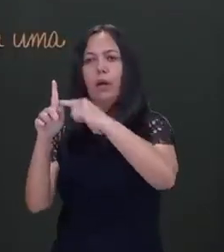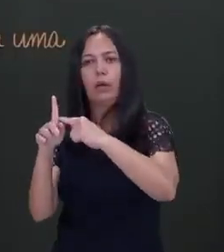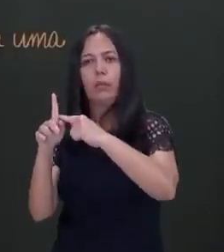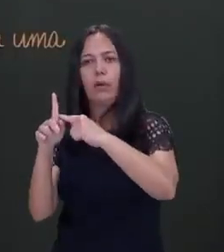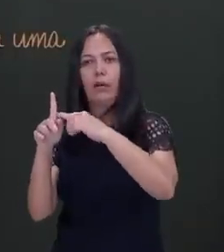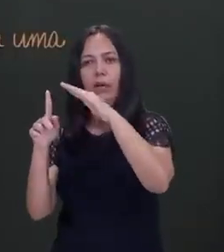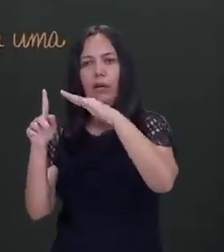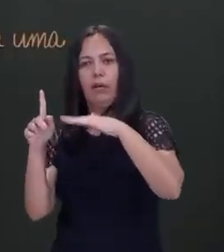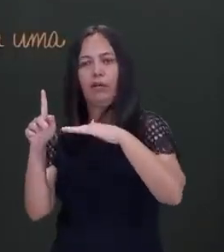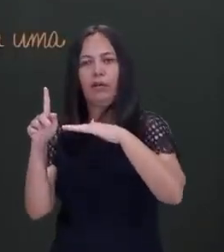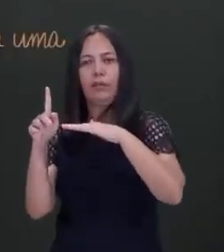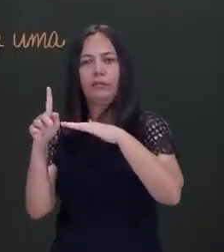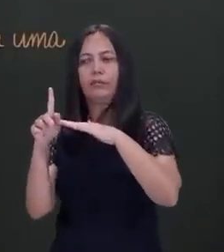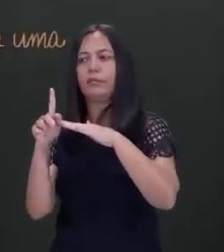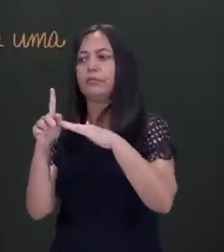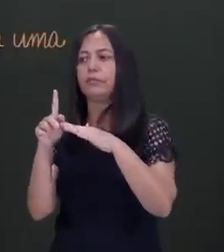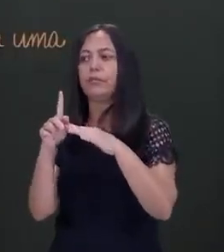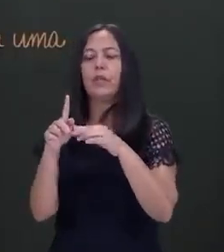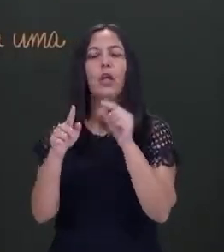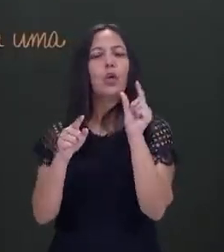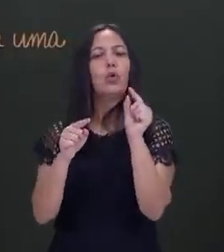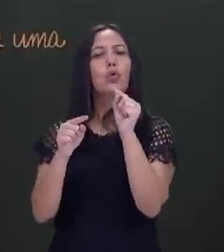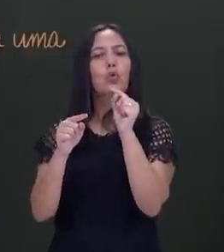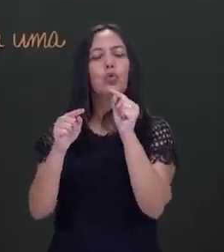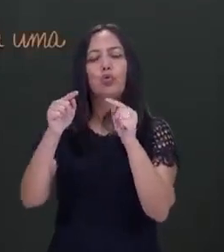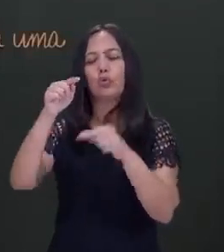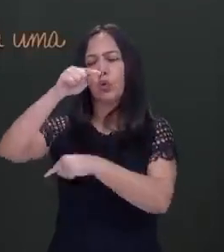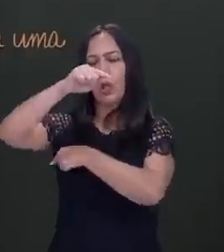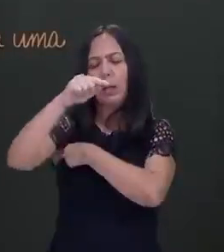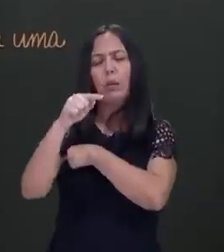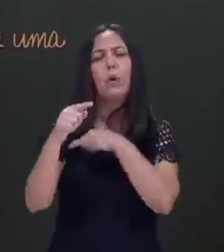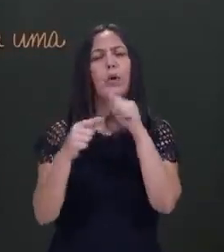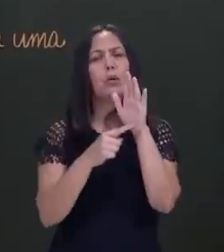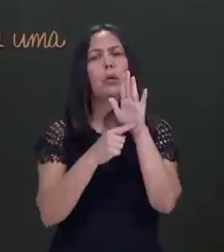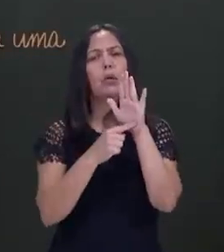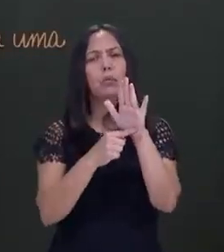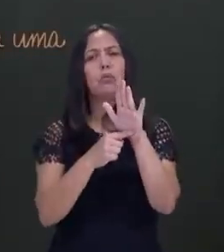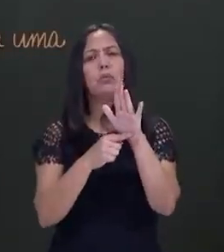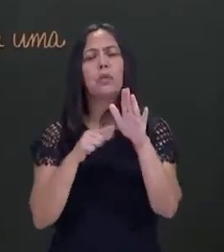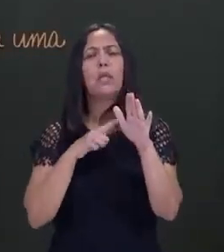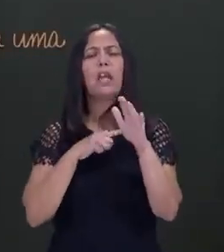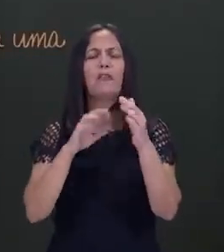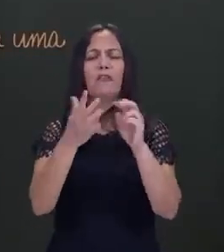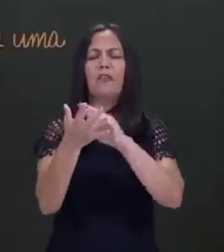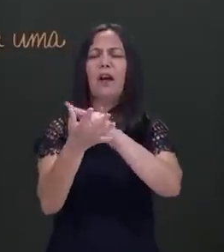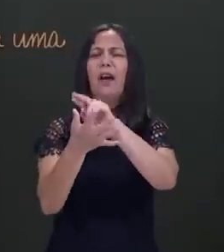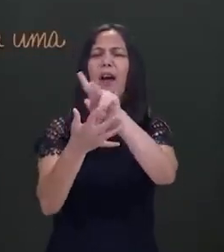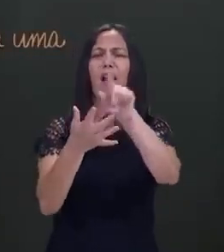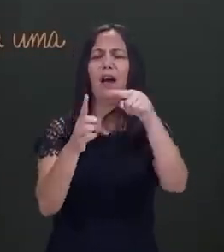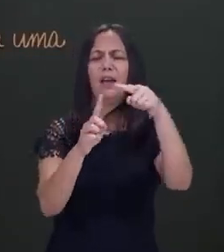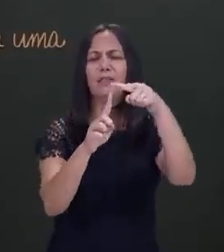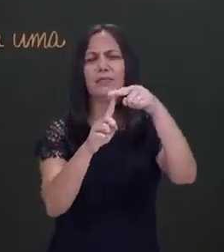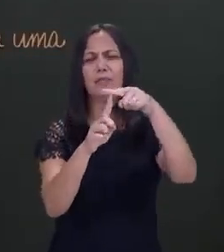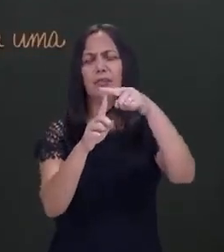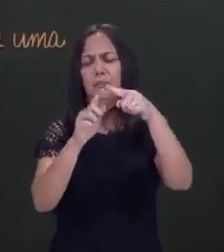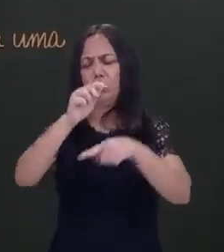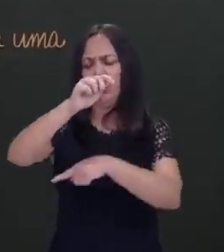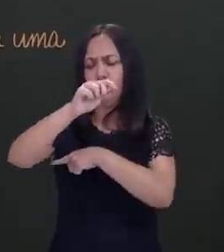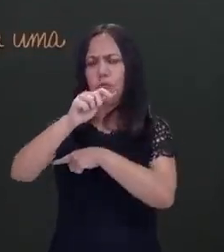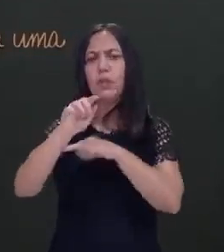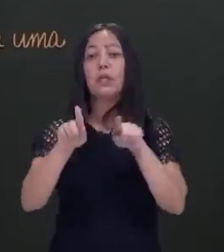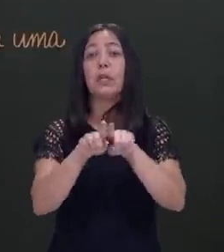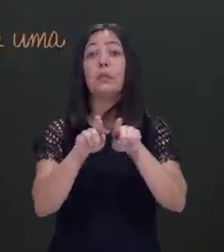menor. Os termômetros, eles têm diferentes composições. Tem termômetro de mercúrio, que é mais curriqueiro. Então,